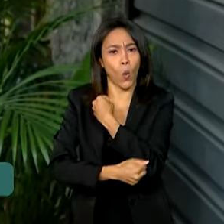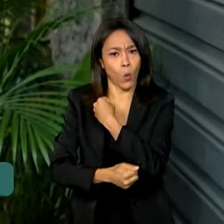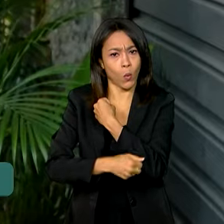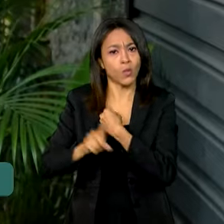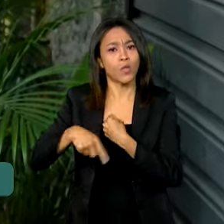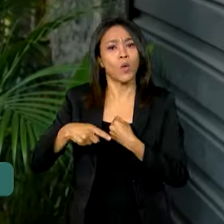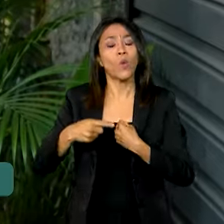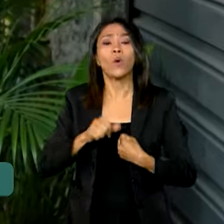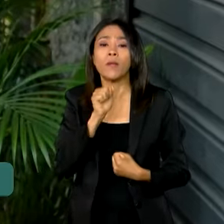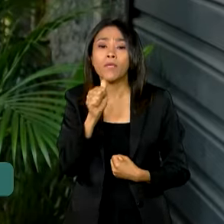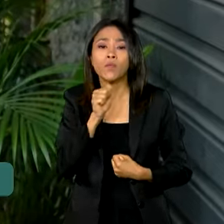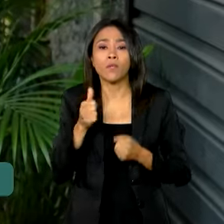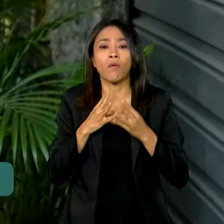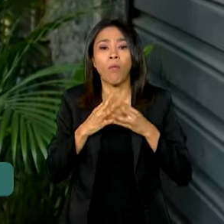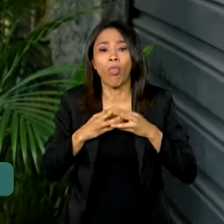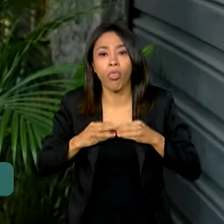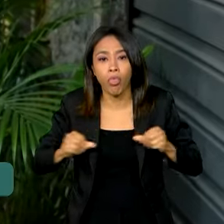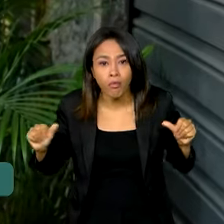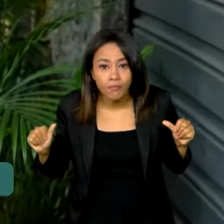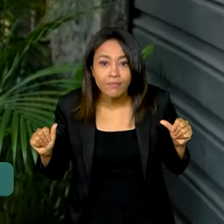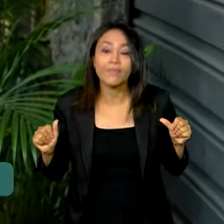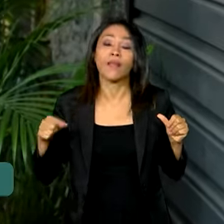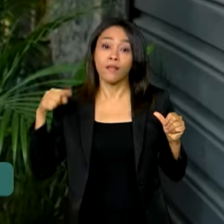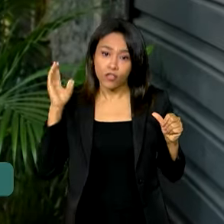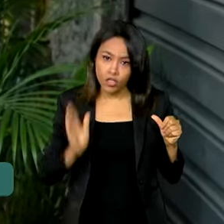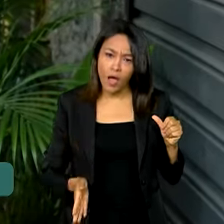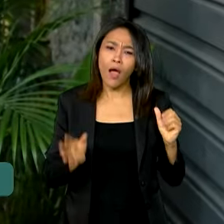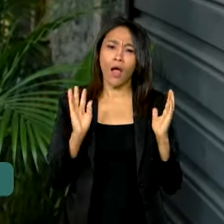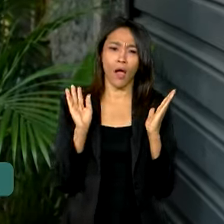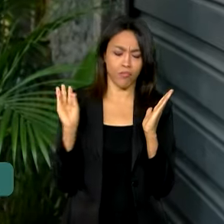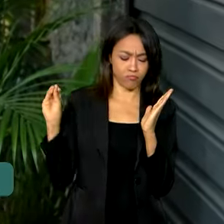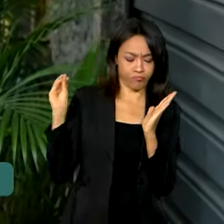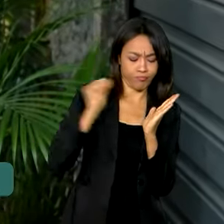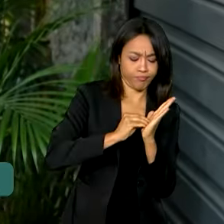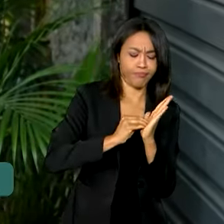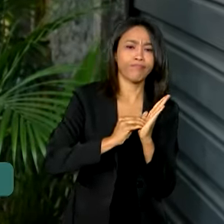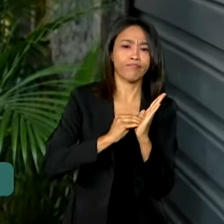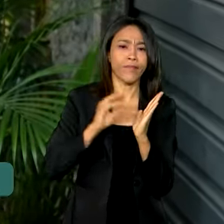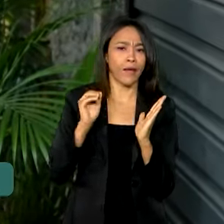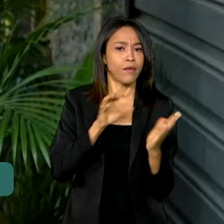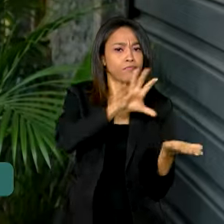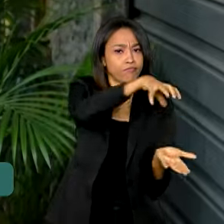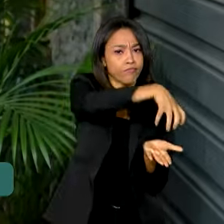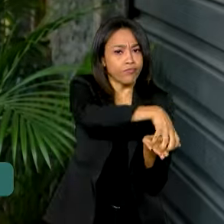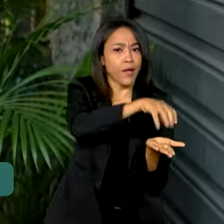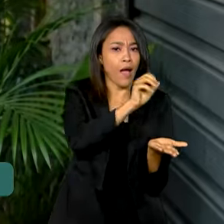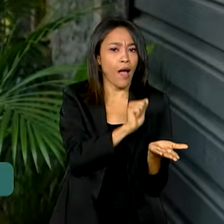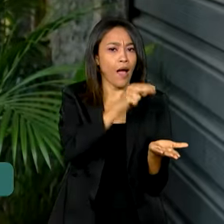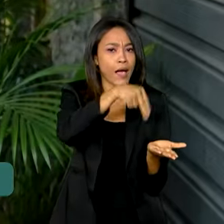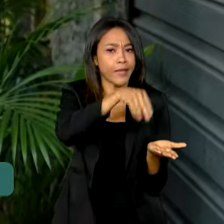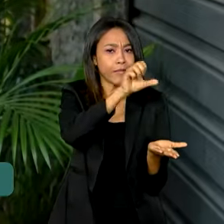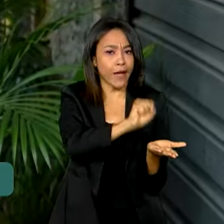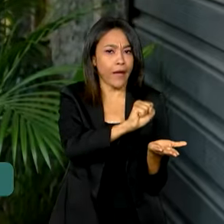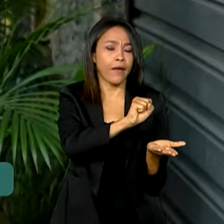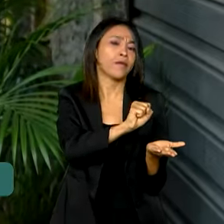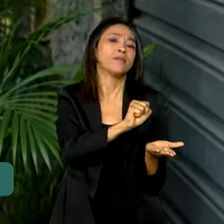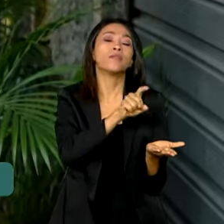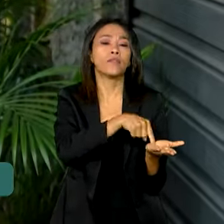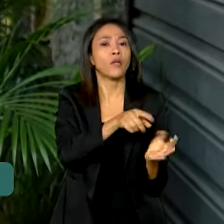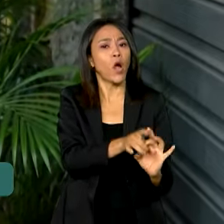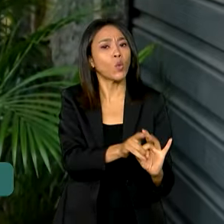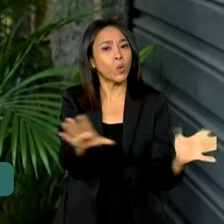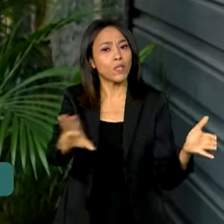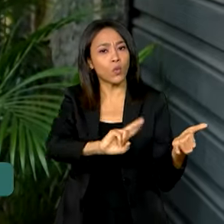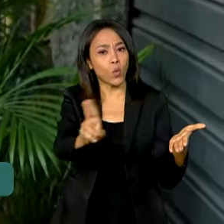Essa tecnologia já estava no hall de atendimento da ANS, no hall de procedimentos autorizados pela